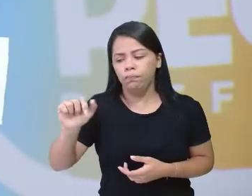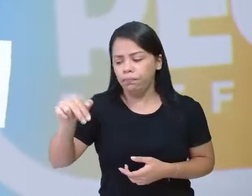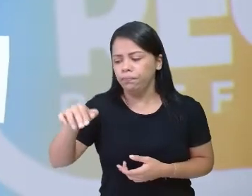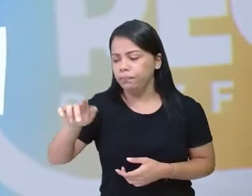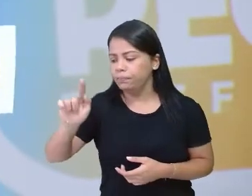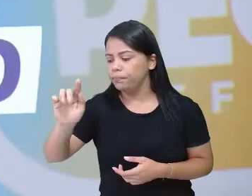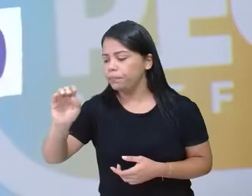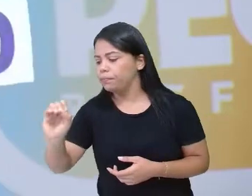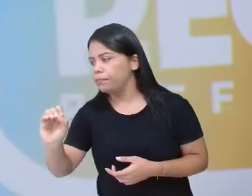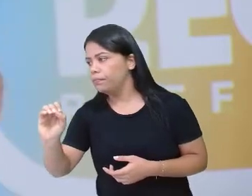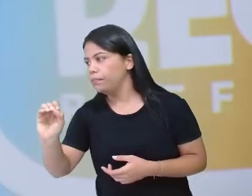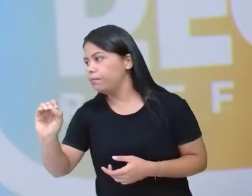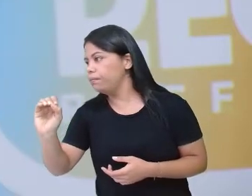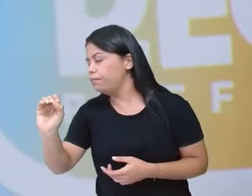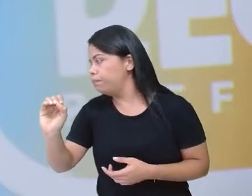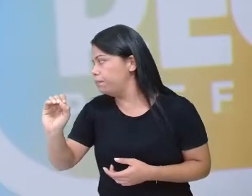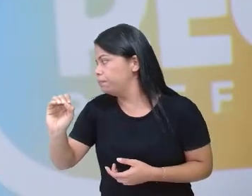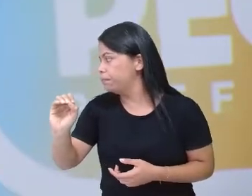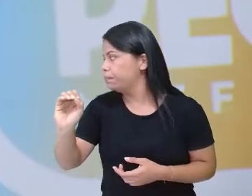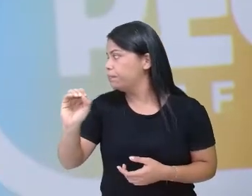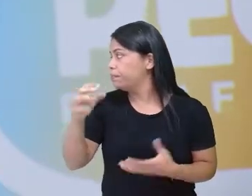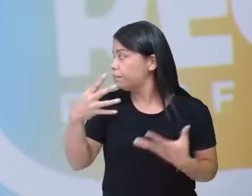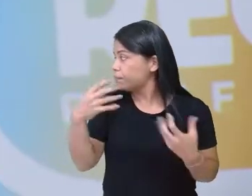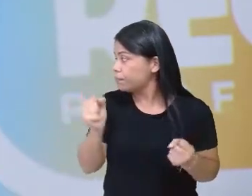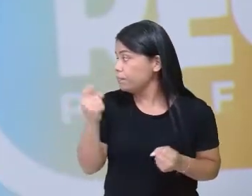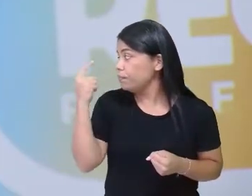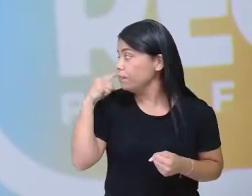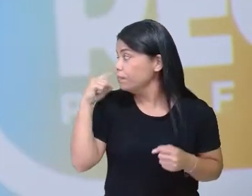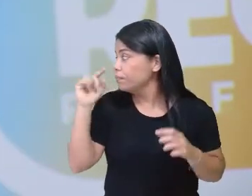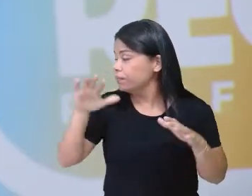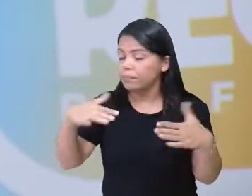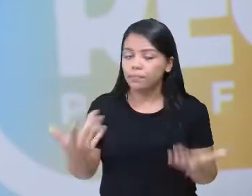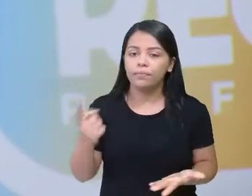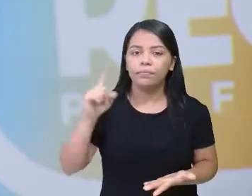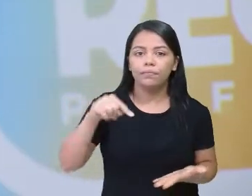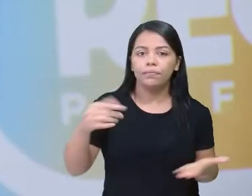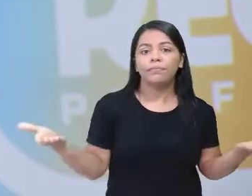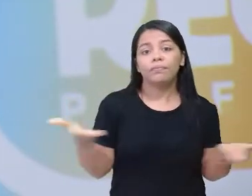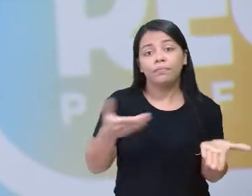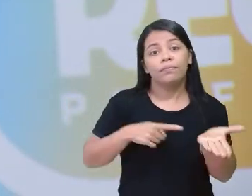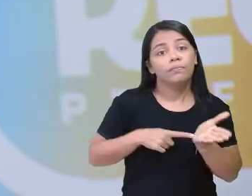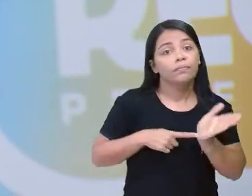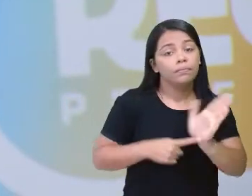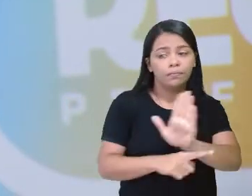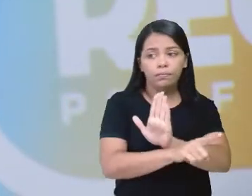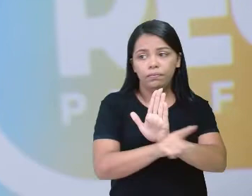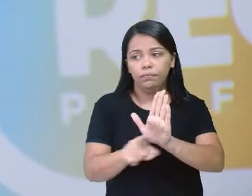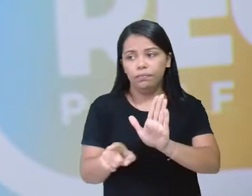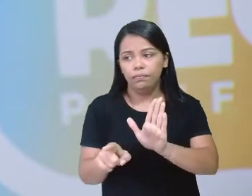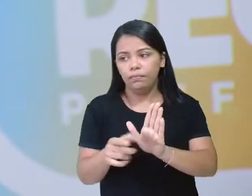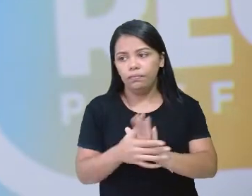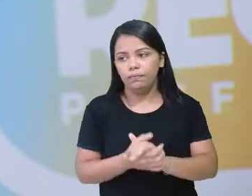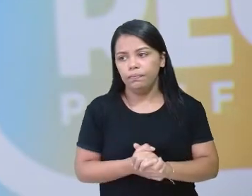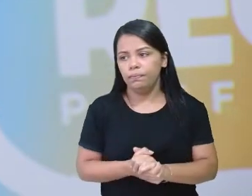Calango. Calango. Vamos ver puxando aqui na frente. Olha aí. Ca